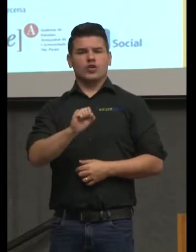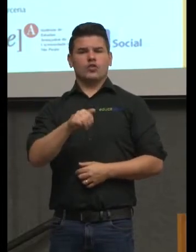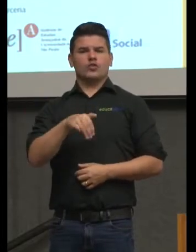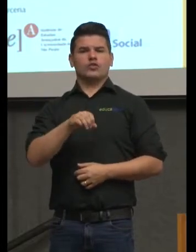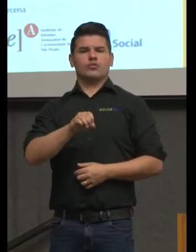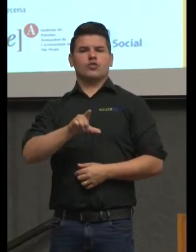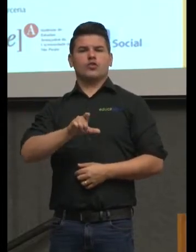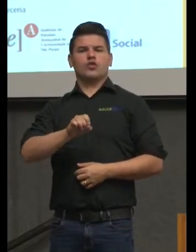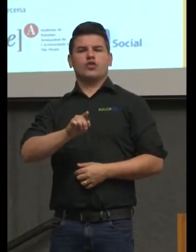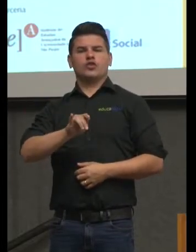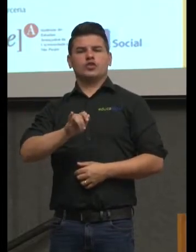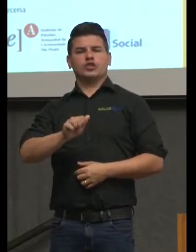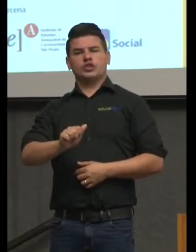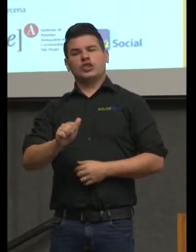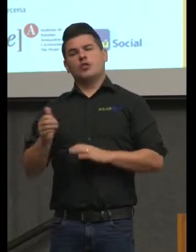que seja